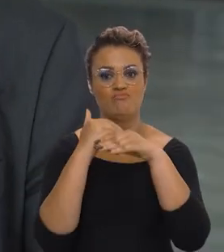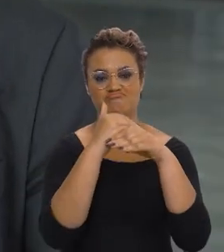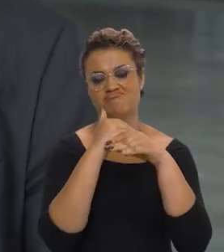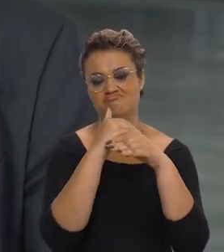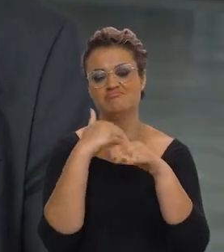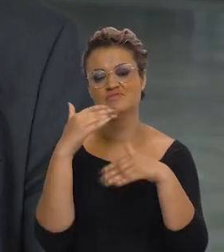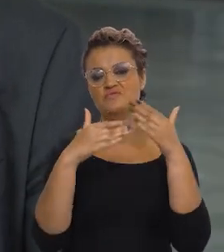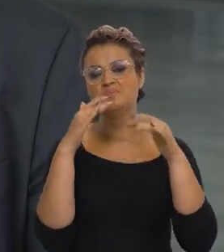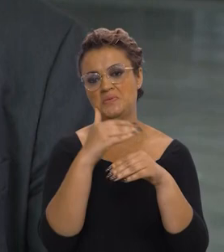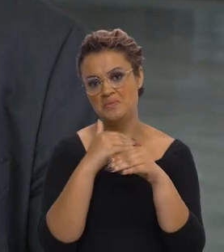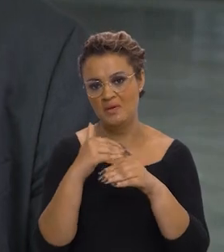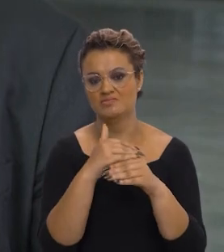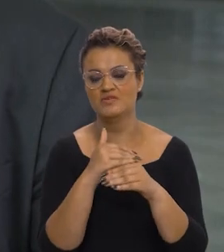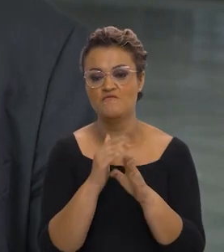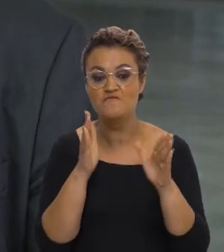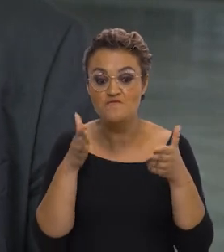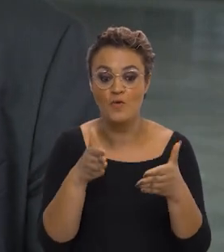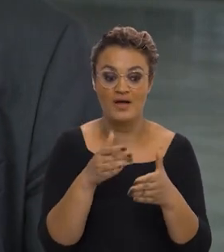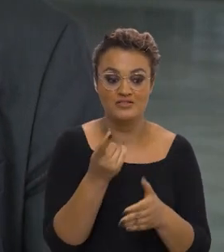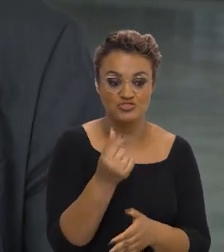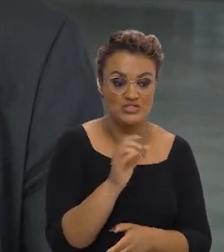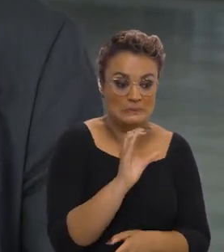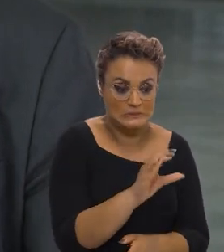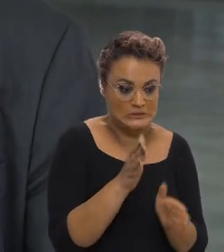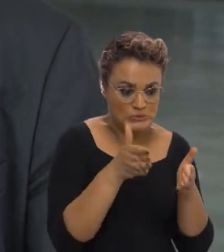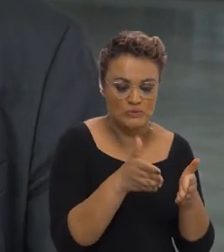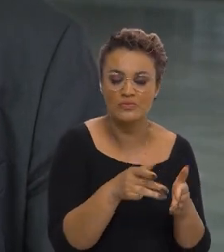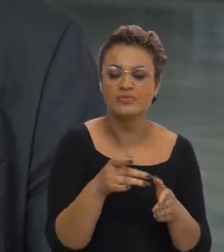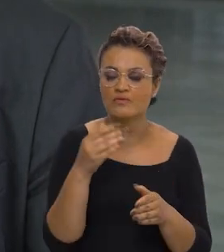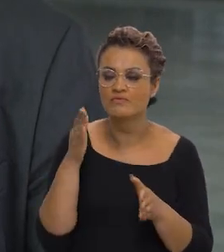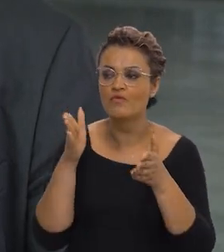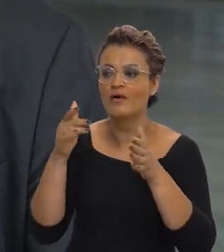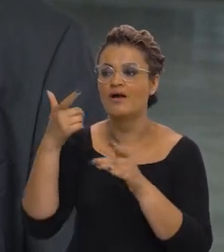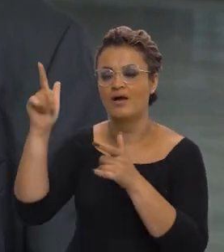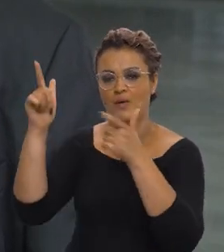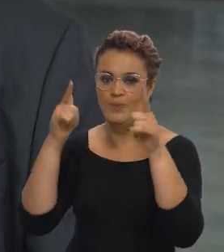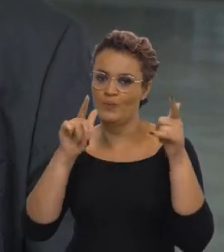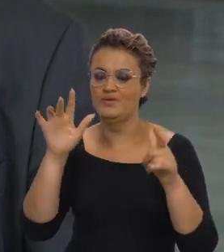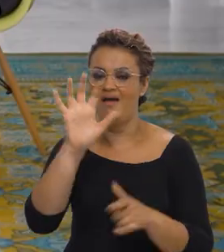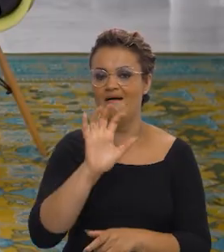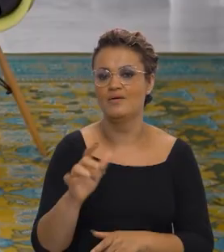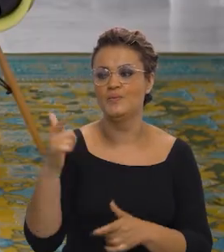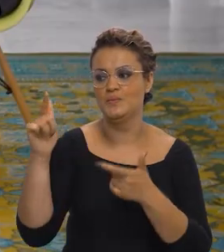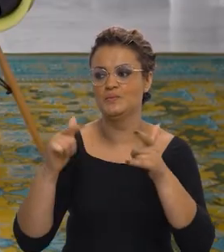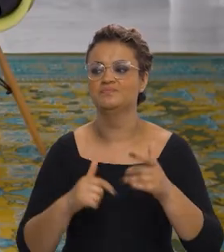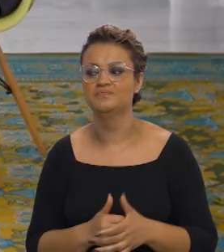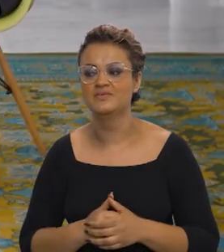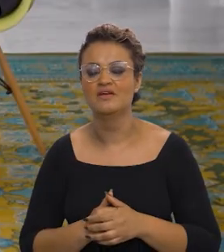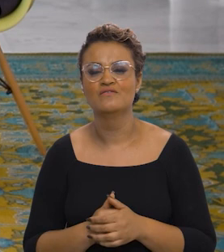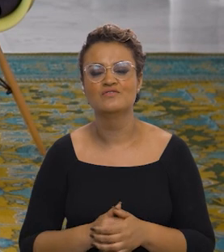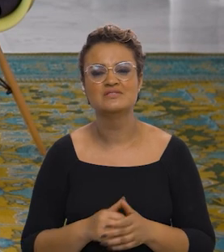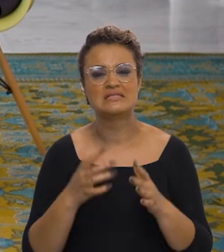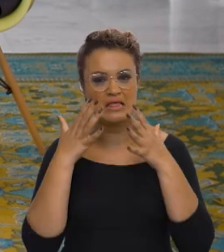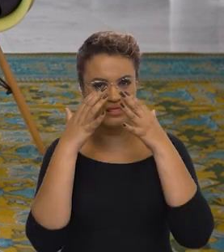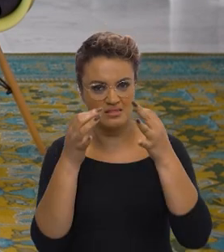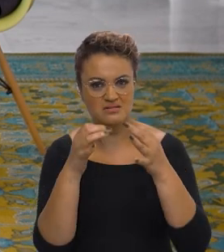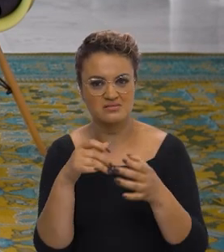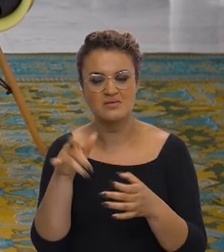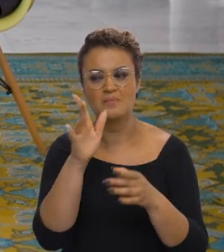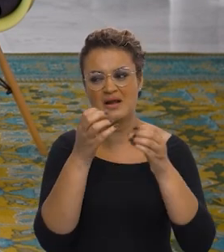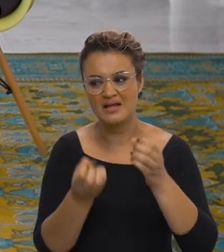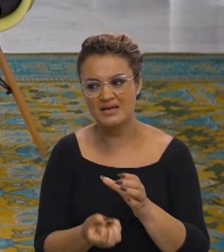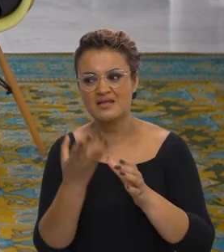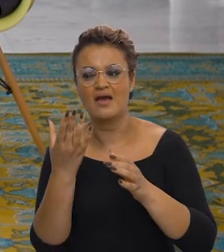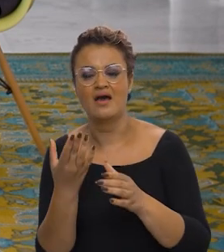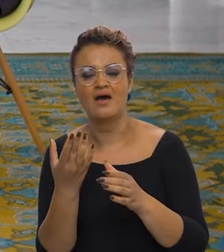igualitária, né? De desconcentrar os recursos, além do Sudeste, para todo o país. Vocês estão trabalhando agora para